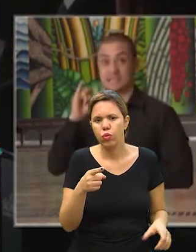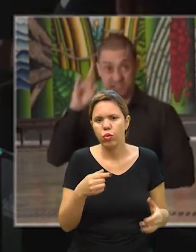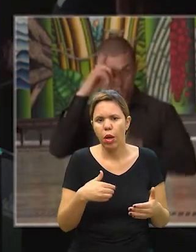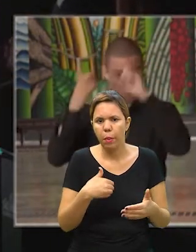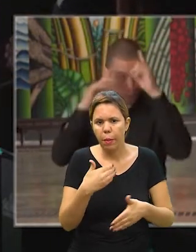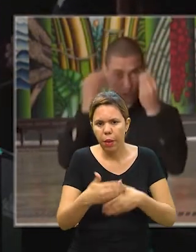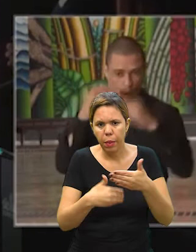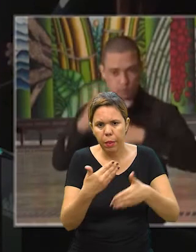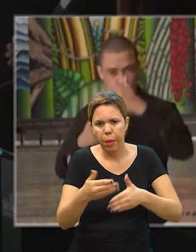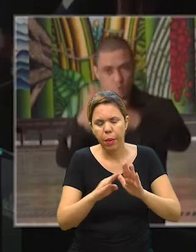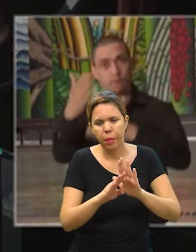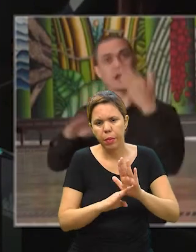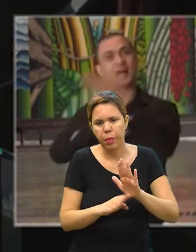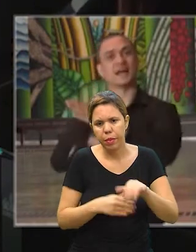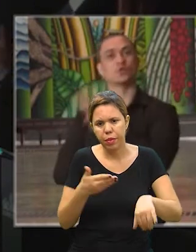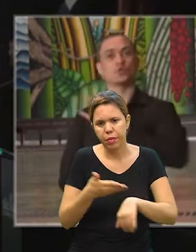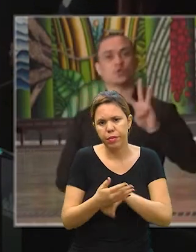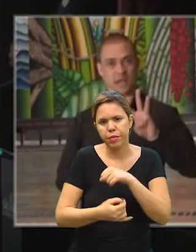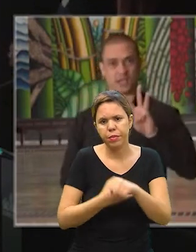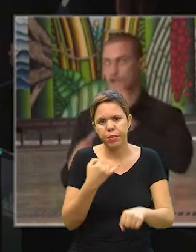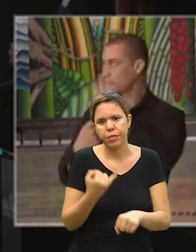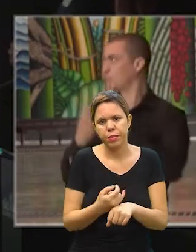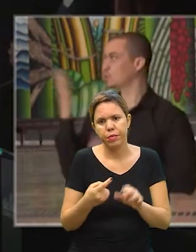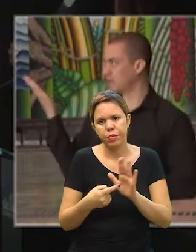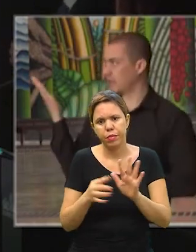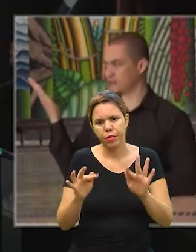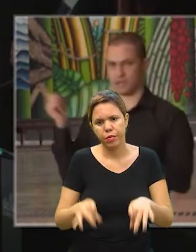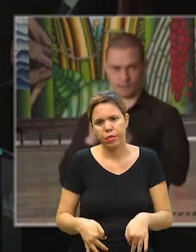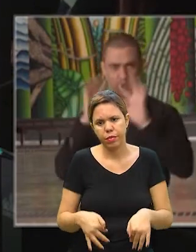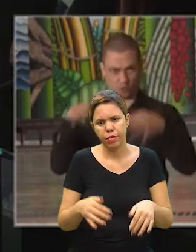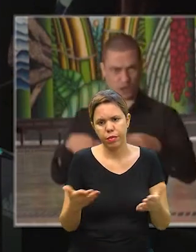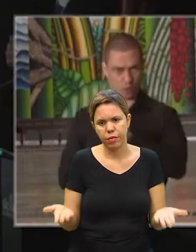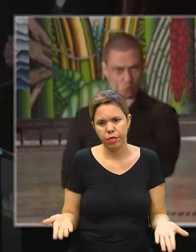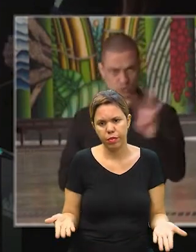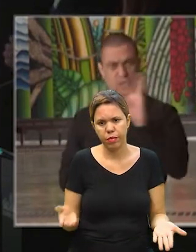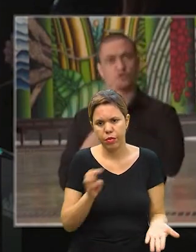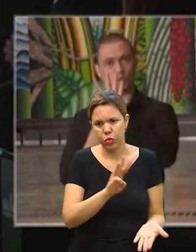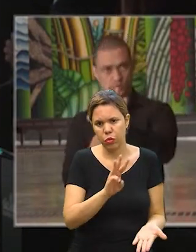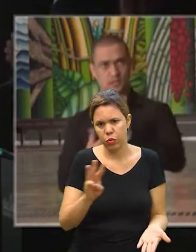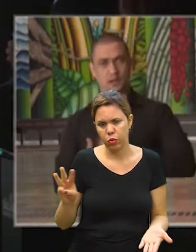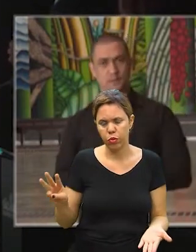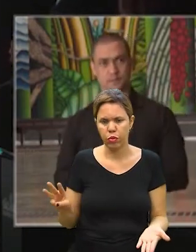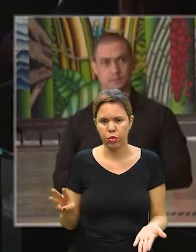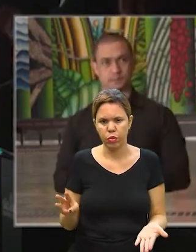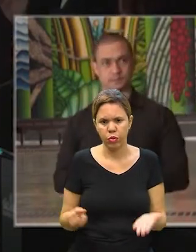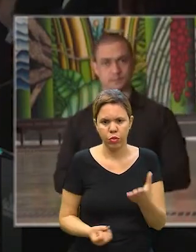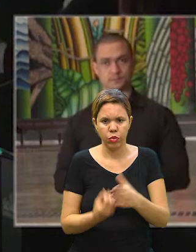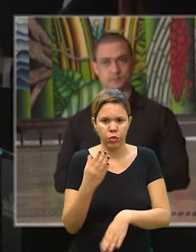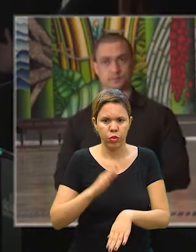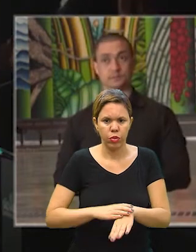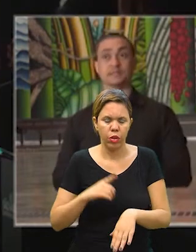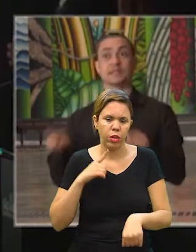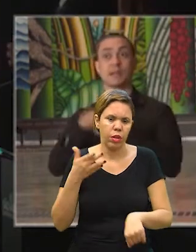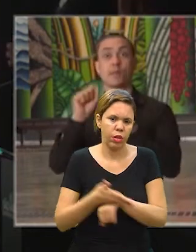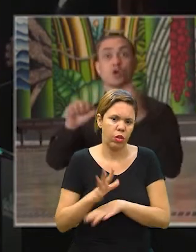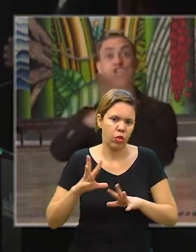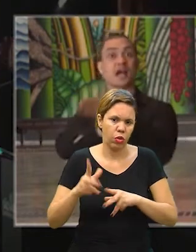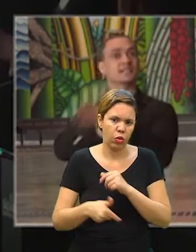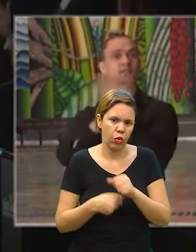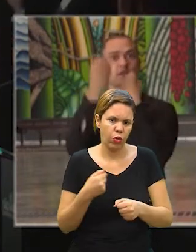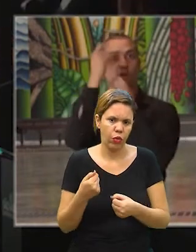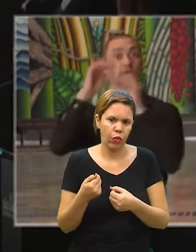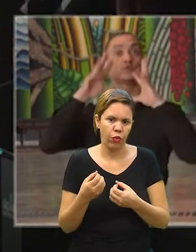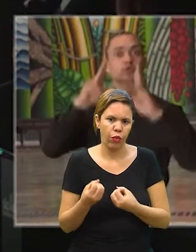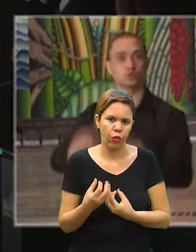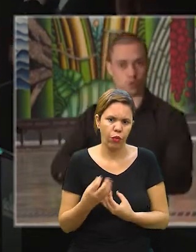passo a passo, você pode acessar o site que a gente vai mostrar aqui no final do Merenda em Casa que nós criamos e tem acesso a todas as